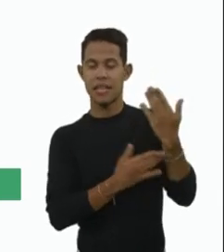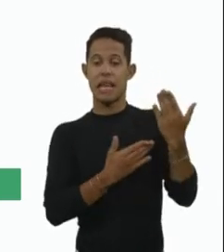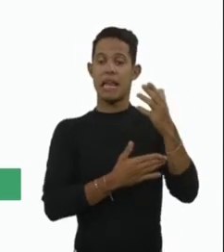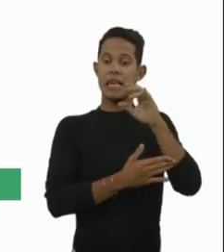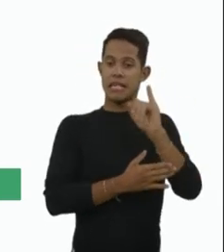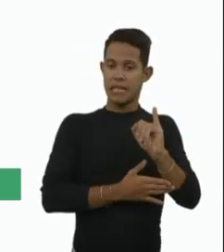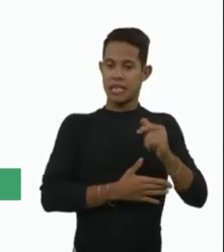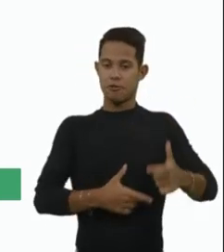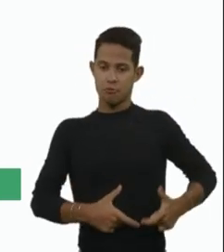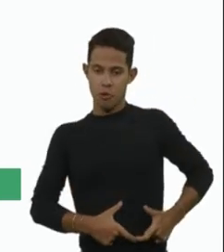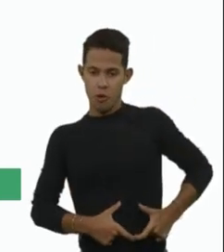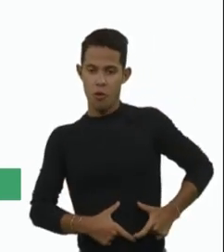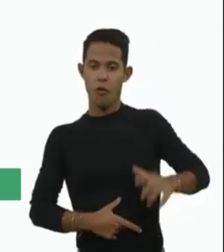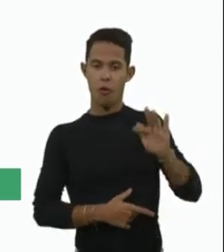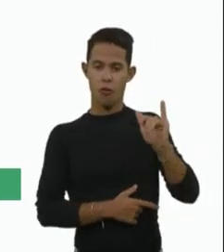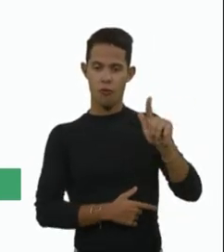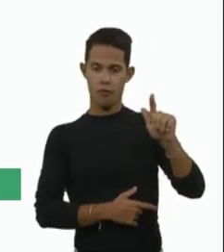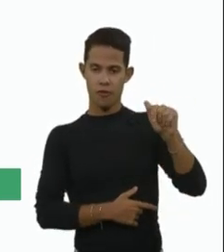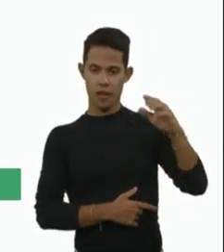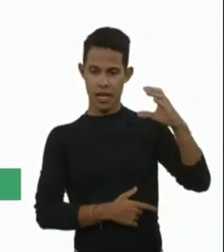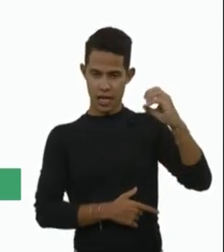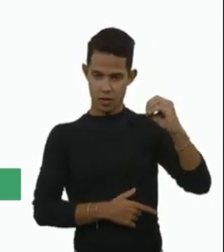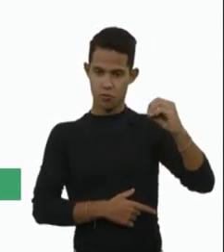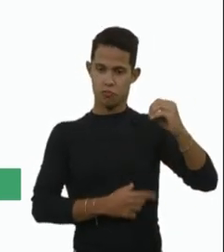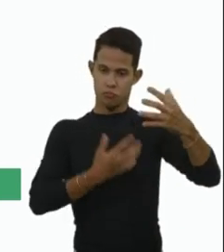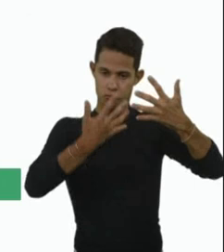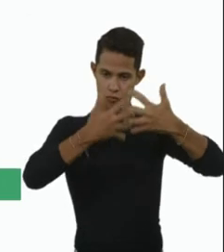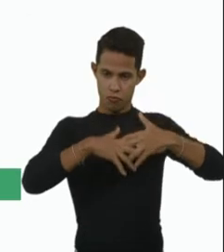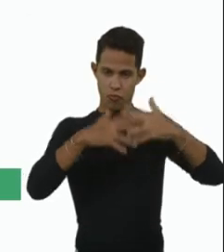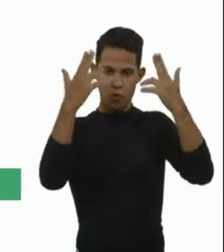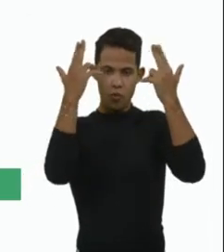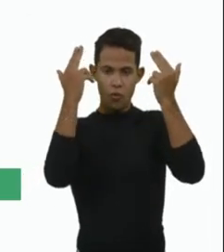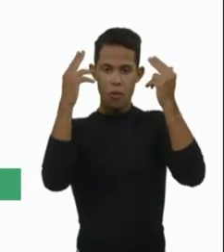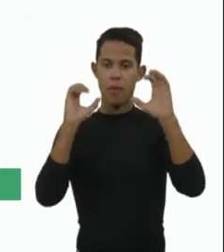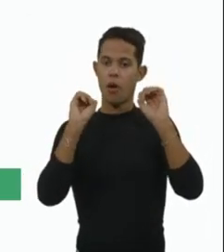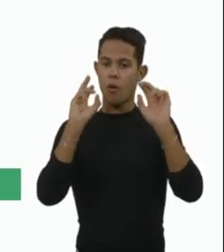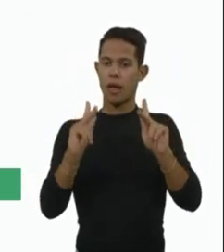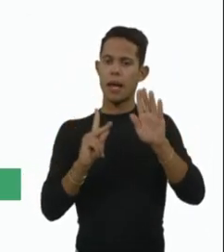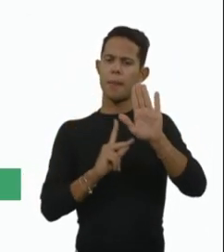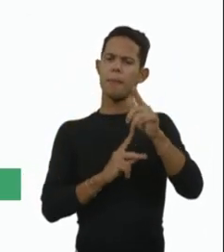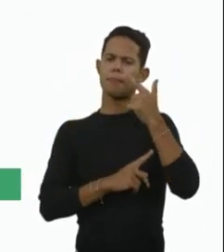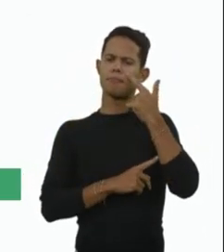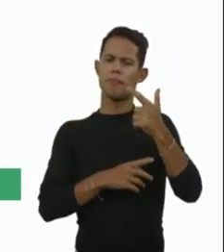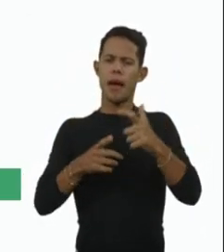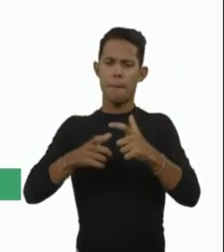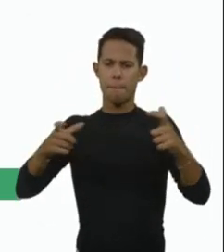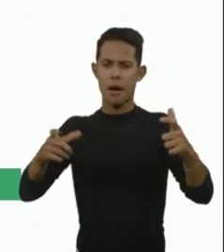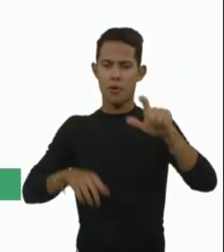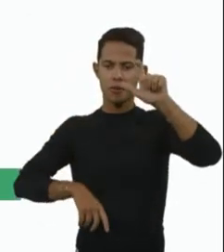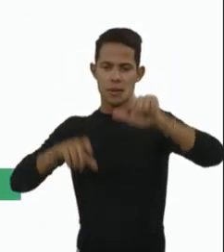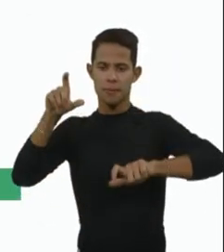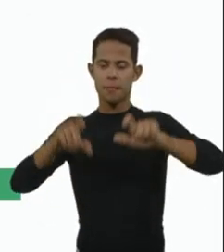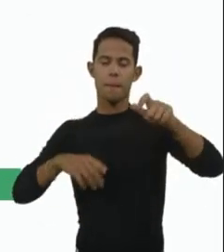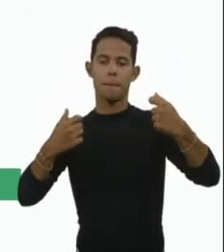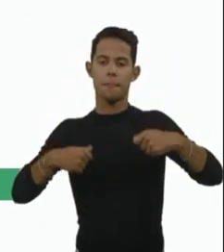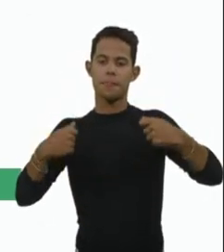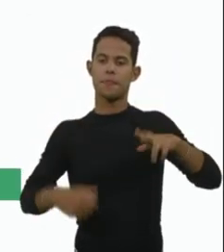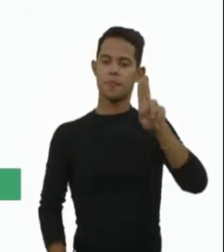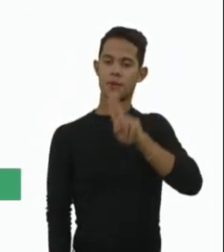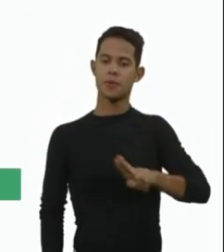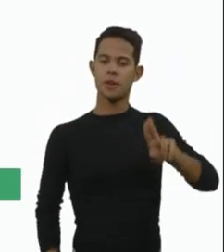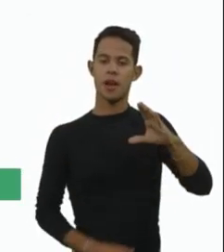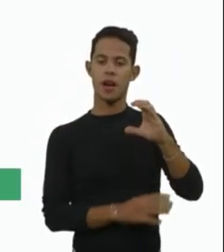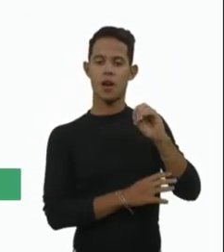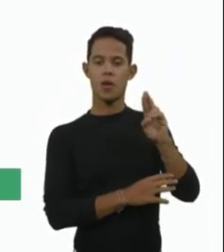normal, a gente vai retirando naquele mês seguinte, né, mas a gente vê que a maioria dos pacientes tem que fazer um uso de corticoide